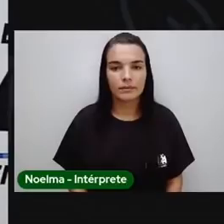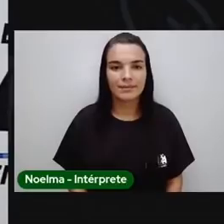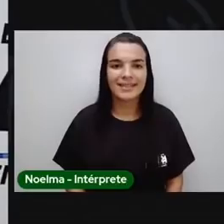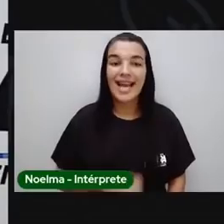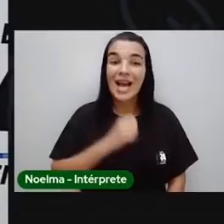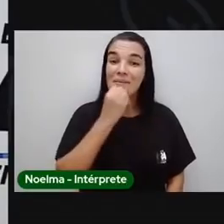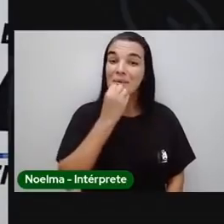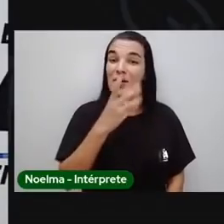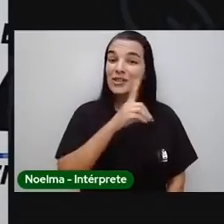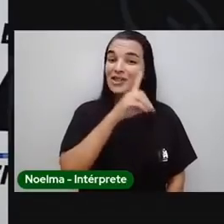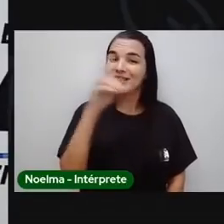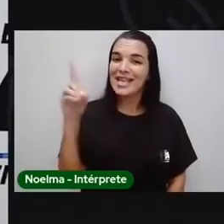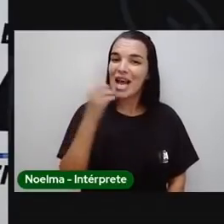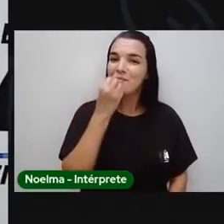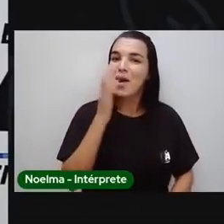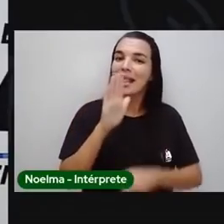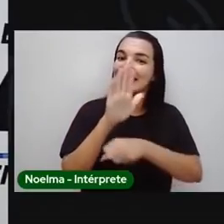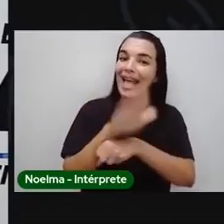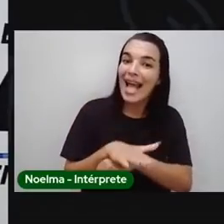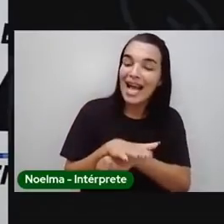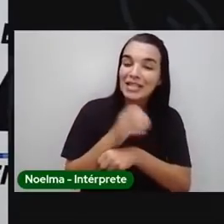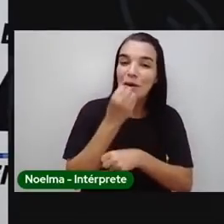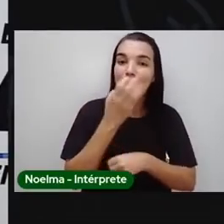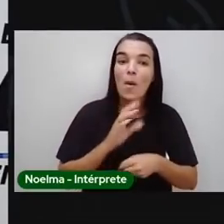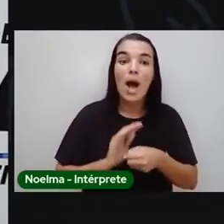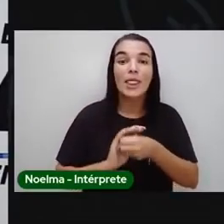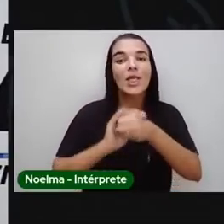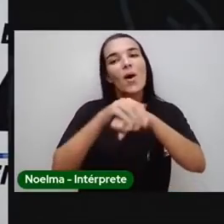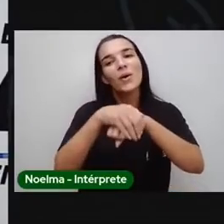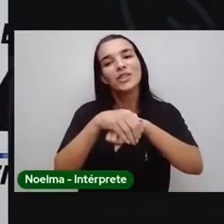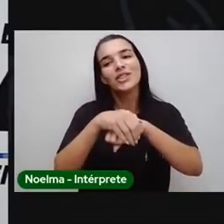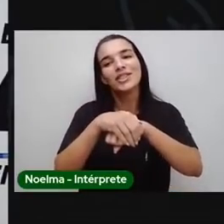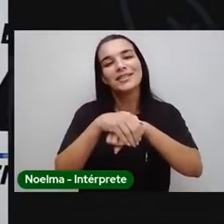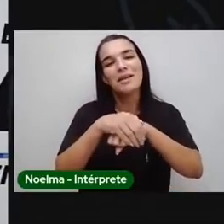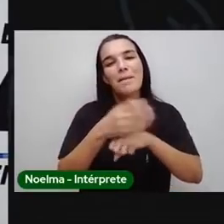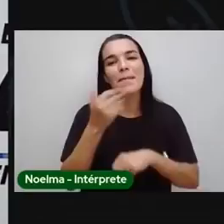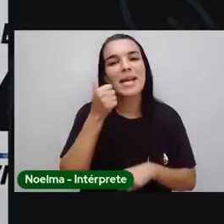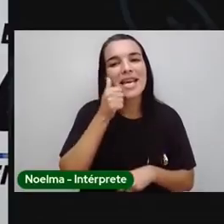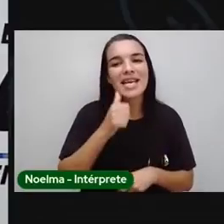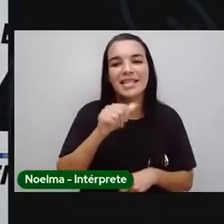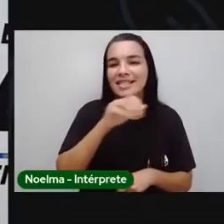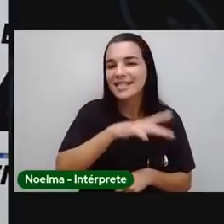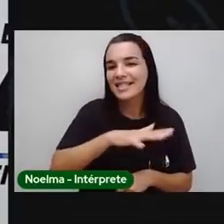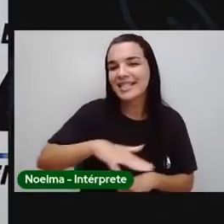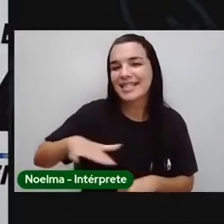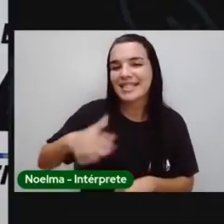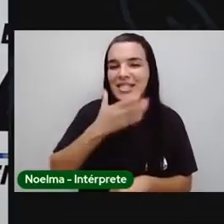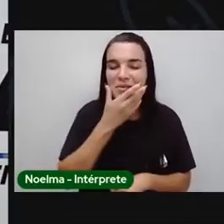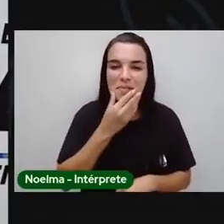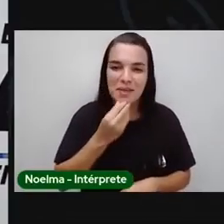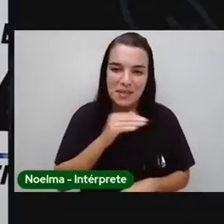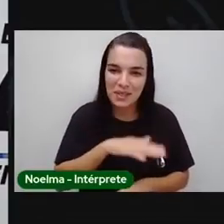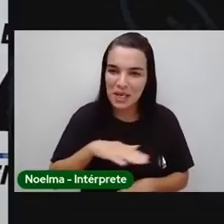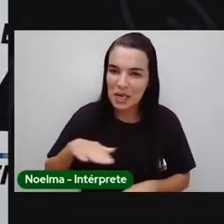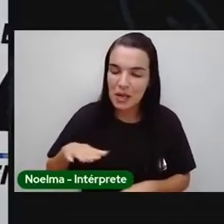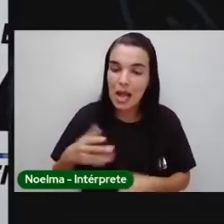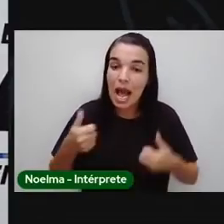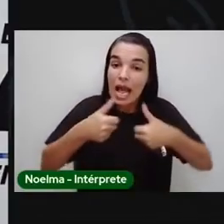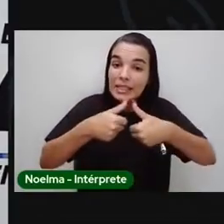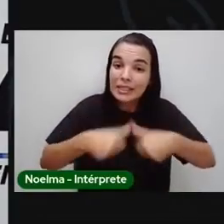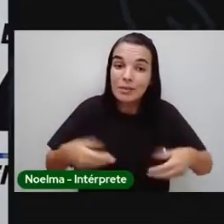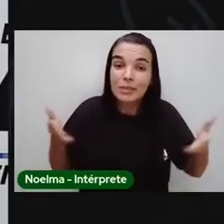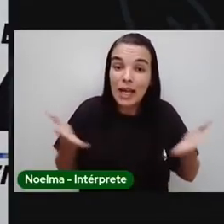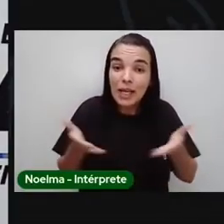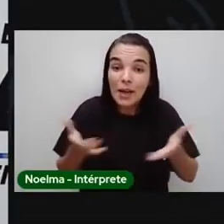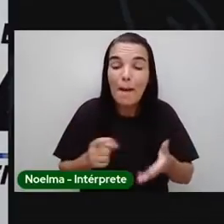Bom dia, boa tarde e boa noite, meninos e meninas. Estamos aqui com mais uma